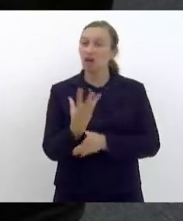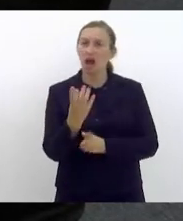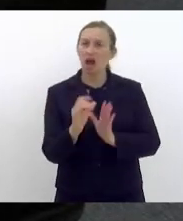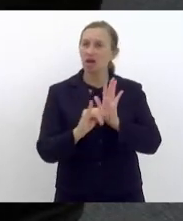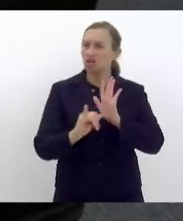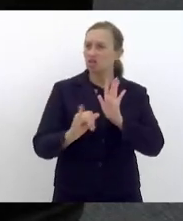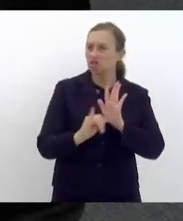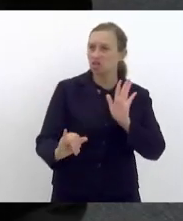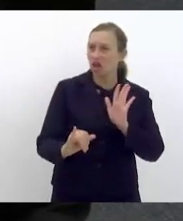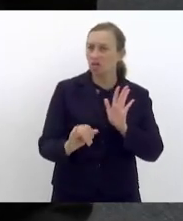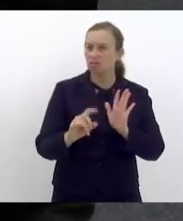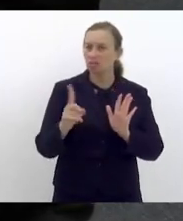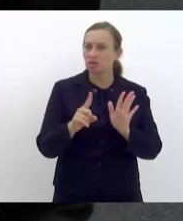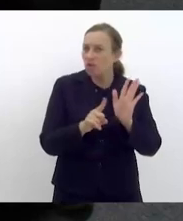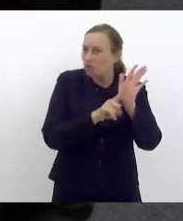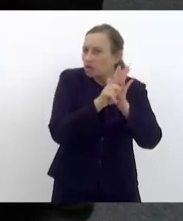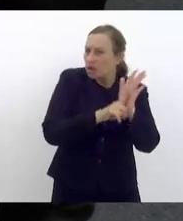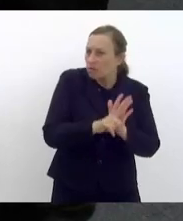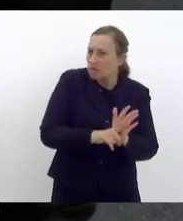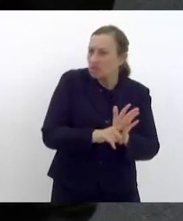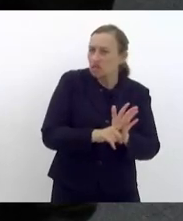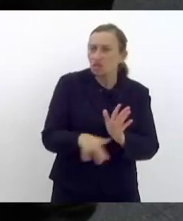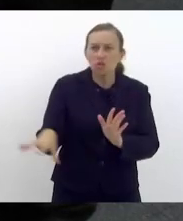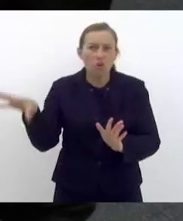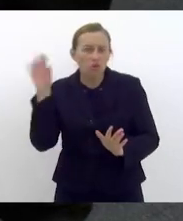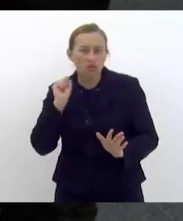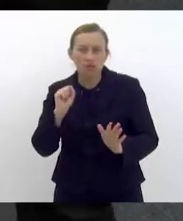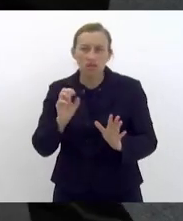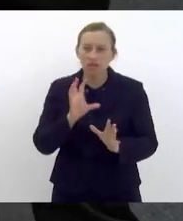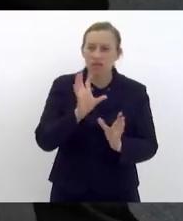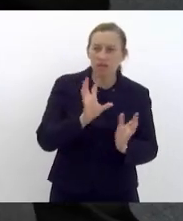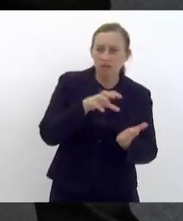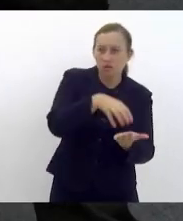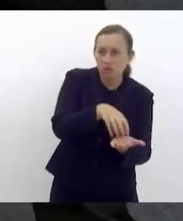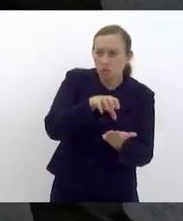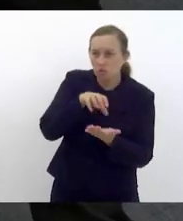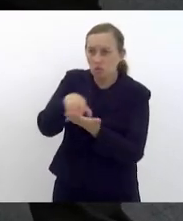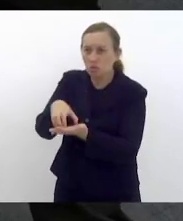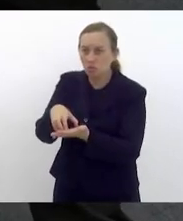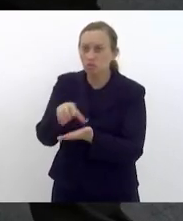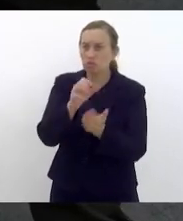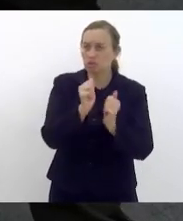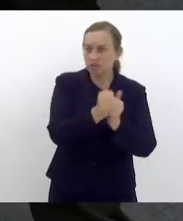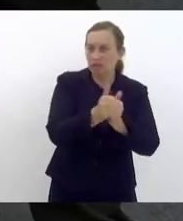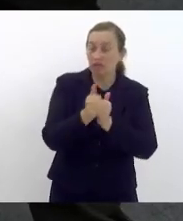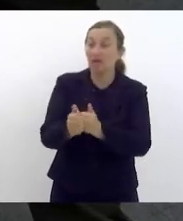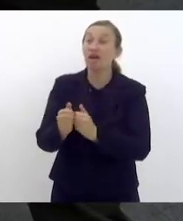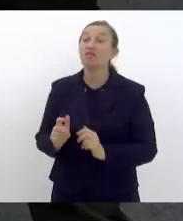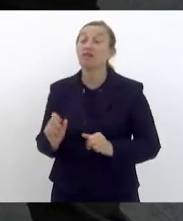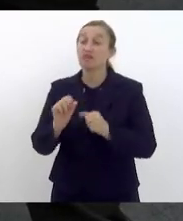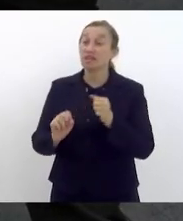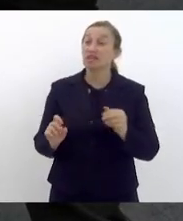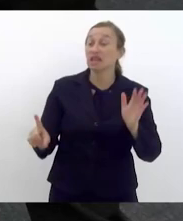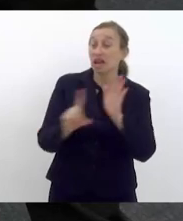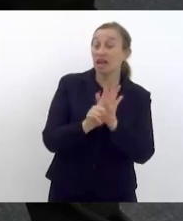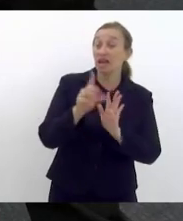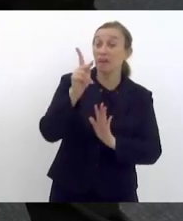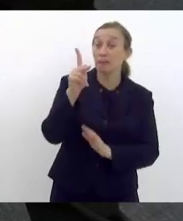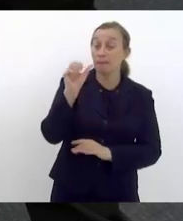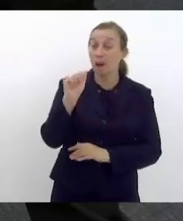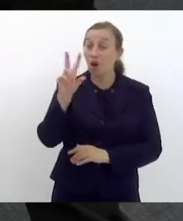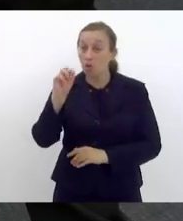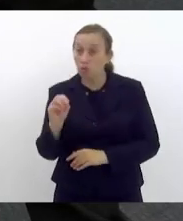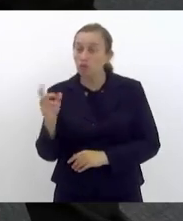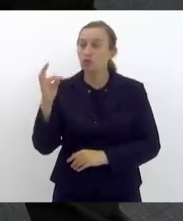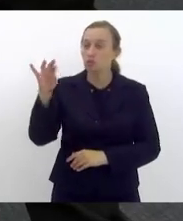sem fazer a escuta e o acolhimento dos segmentos. A gente vai fazer isso na Lei Paulo Gustavo. A Comissão de